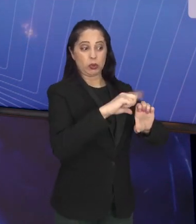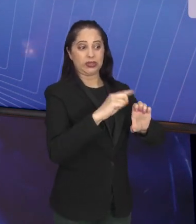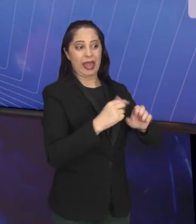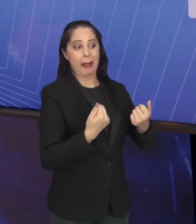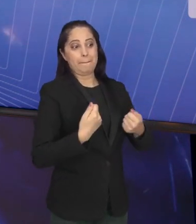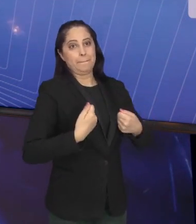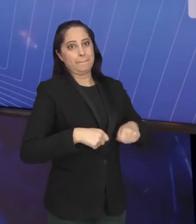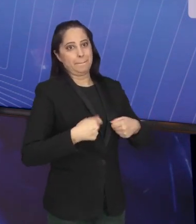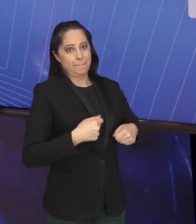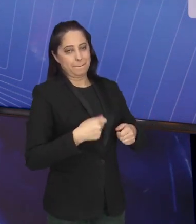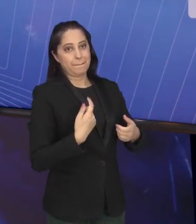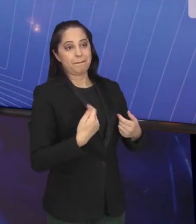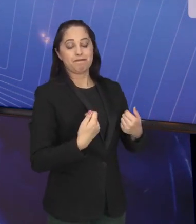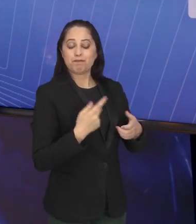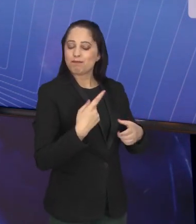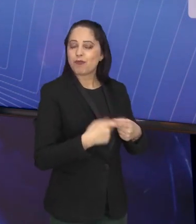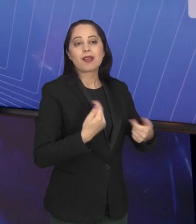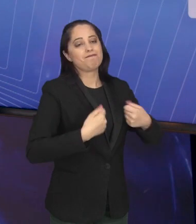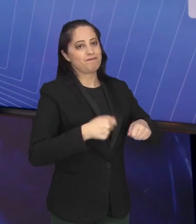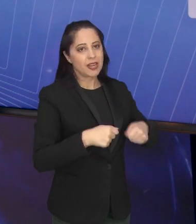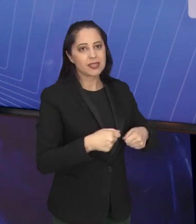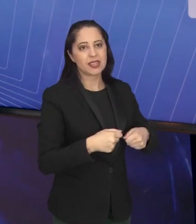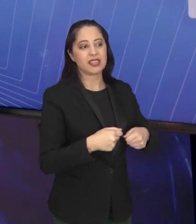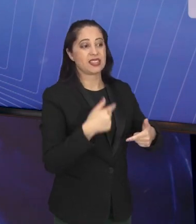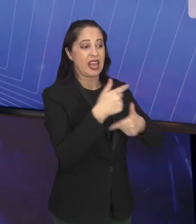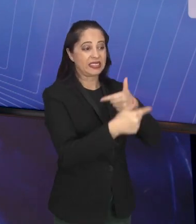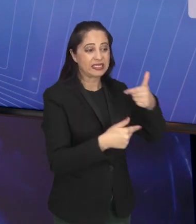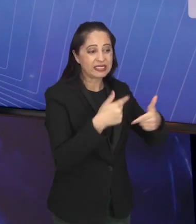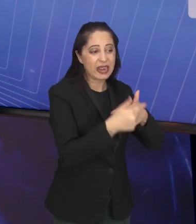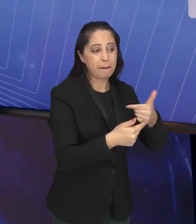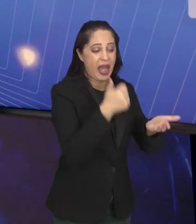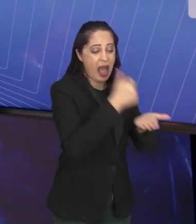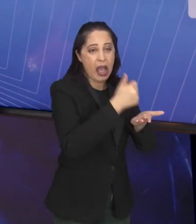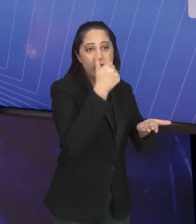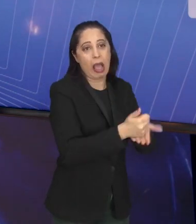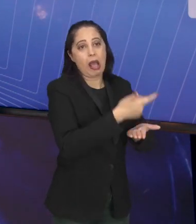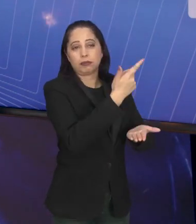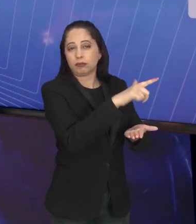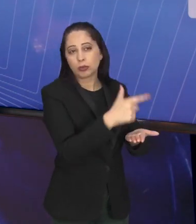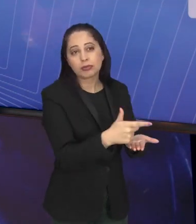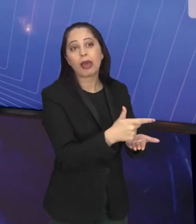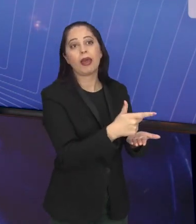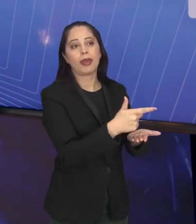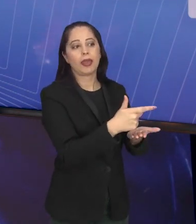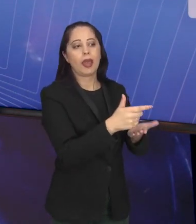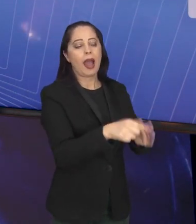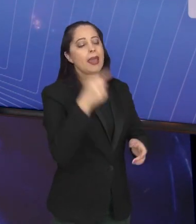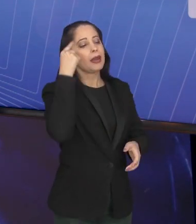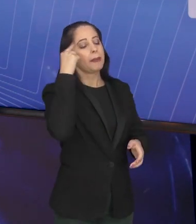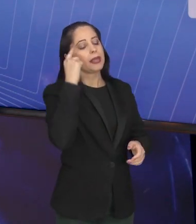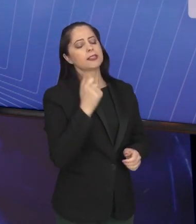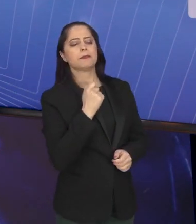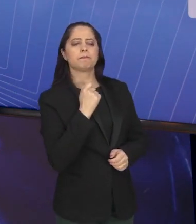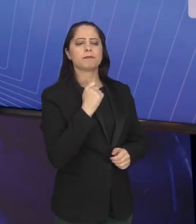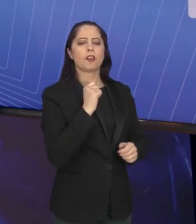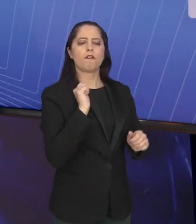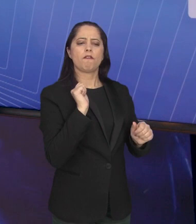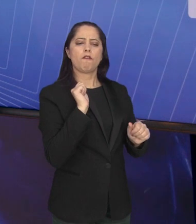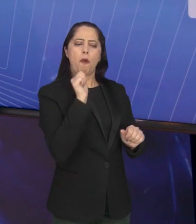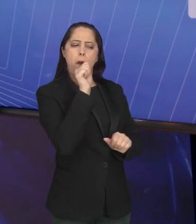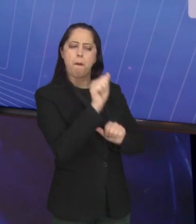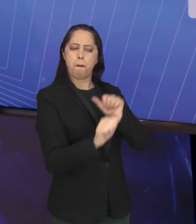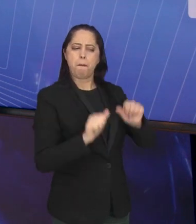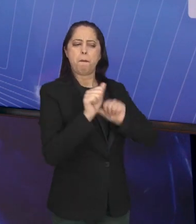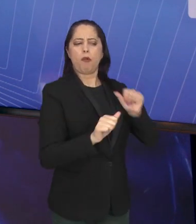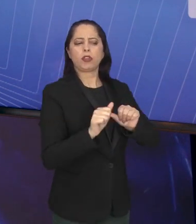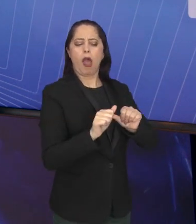acabam iniciando nessa vida de empreendedor de forma informal e depois vê que aquilo pode dar certo e quer formalizar